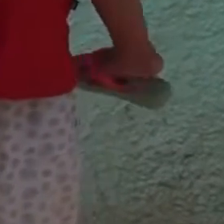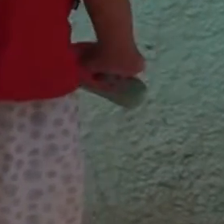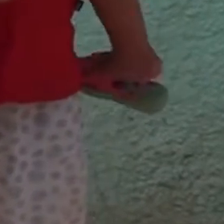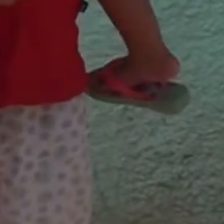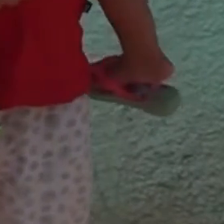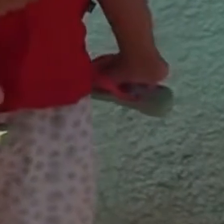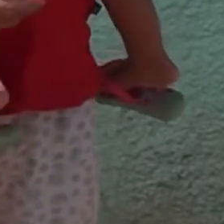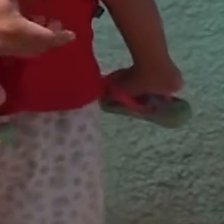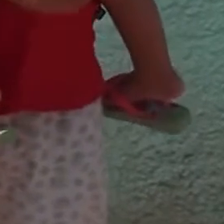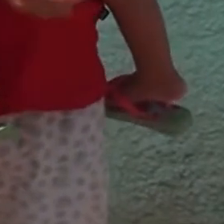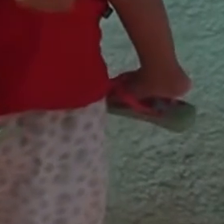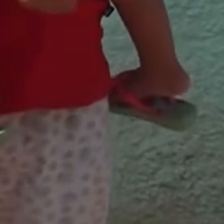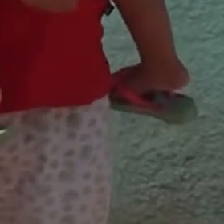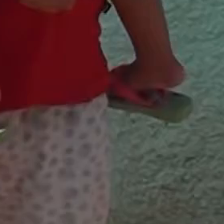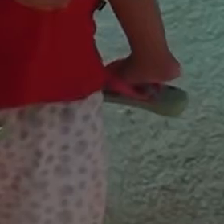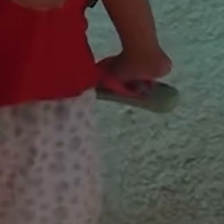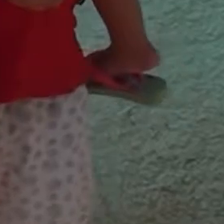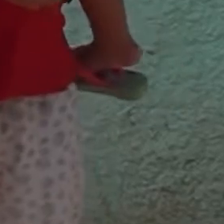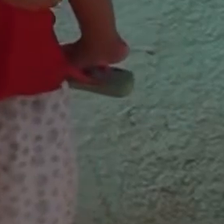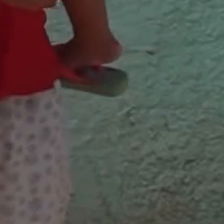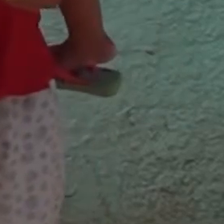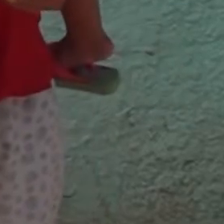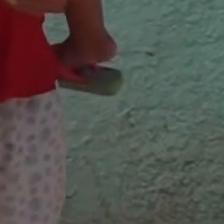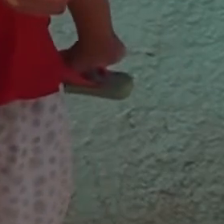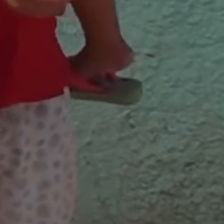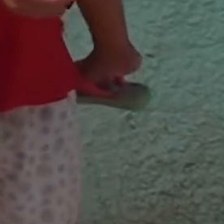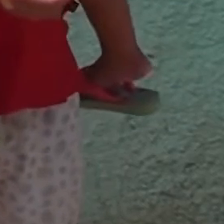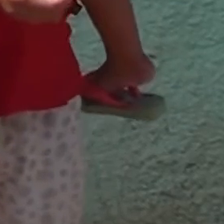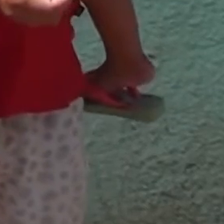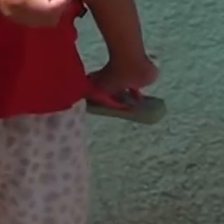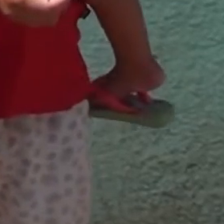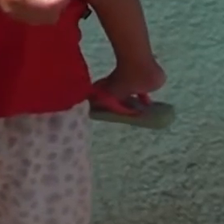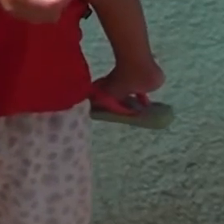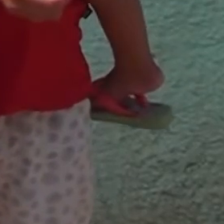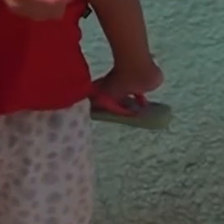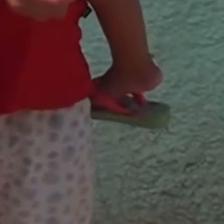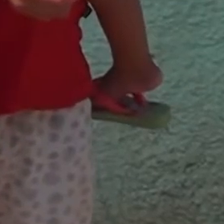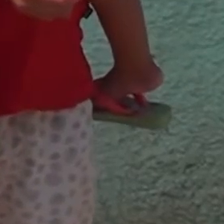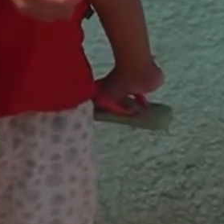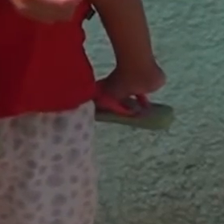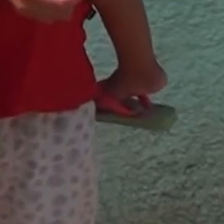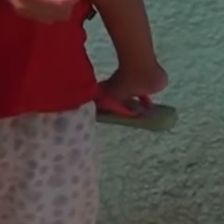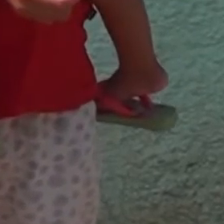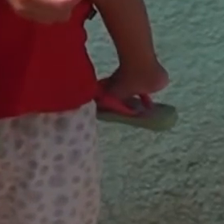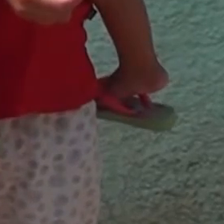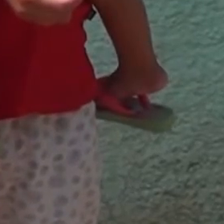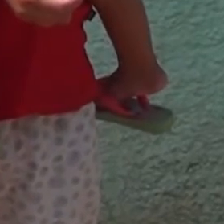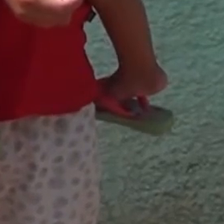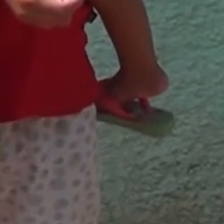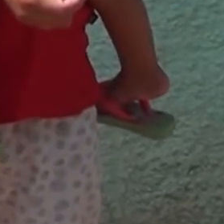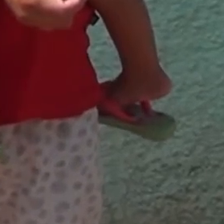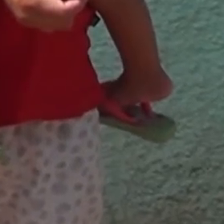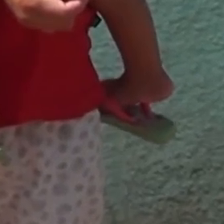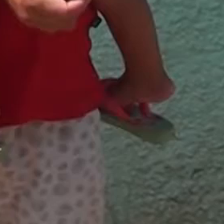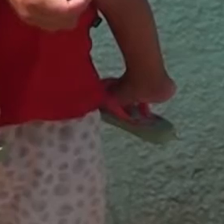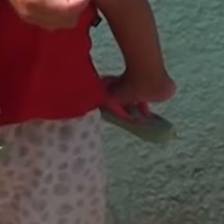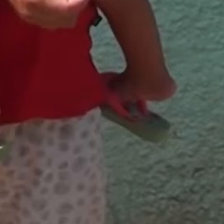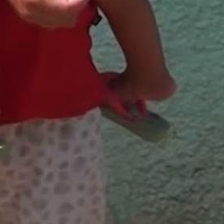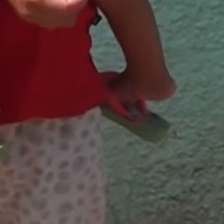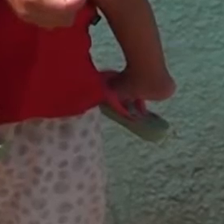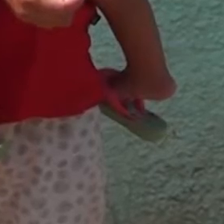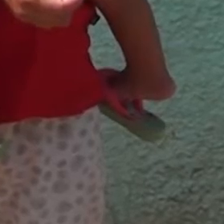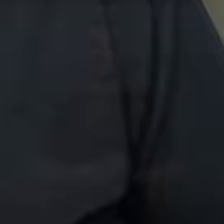até ao Gaú também, para fazer todos os atendimentos. E isso passou muita segurança para a gente, essa interpretação,